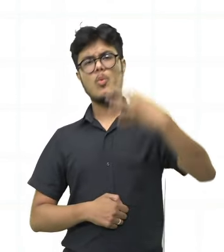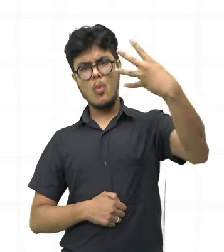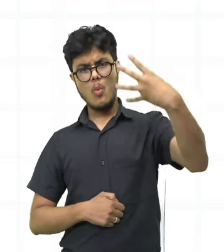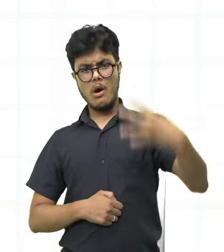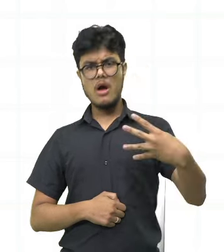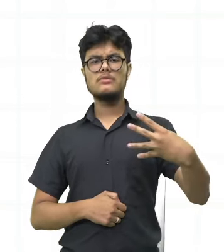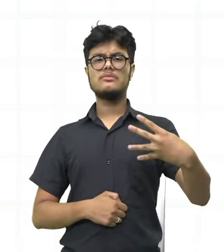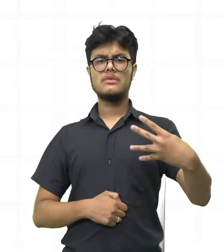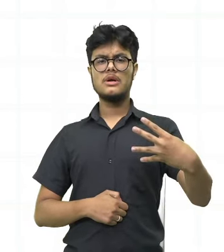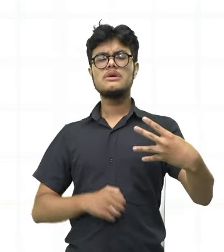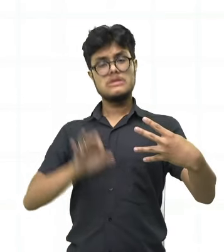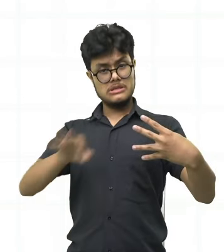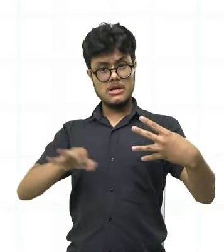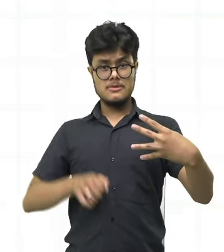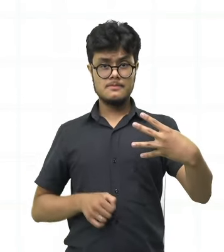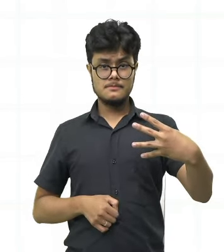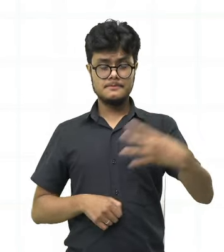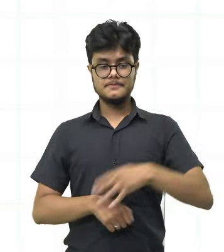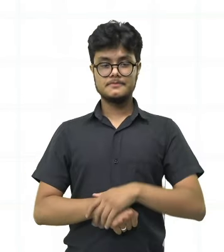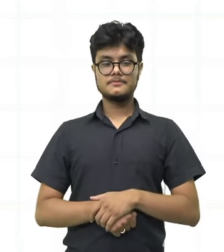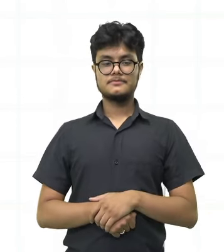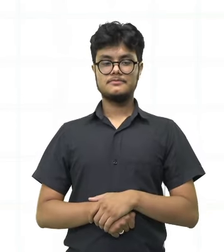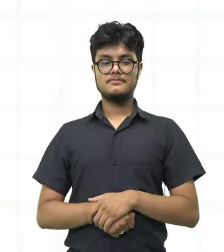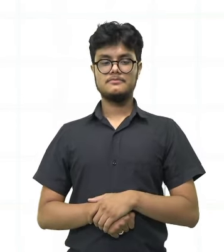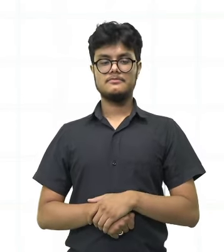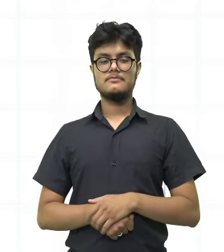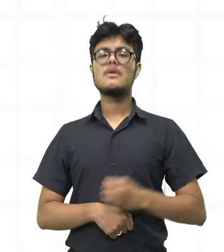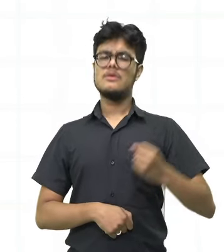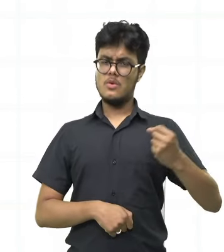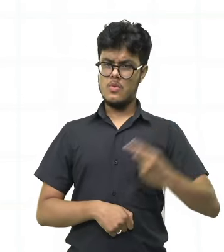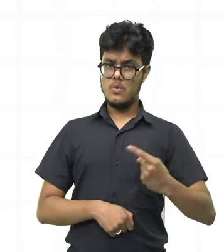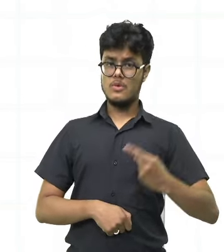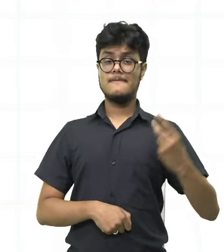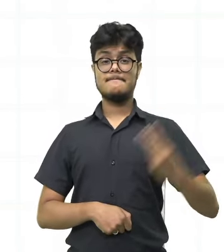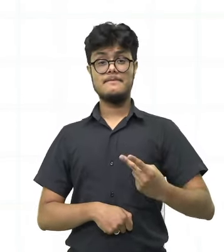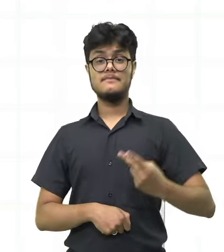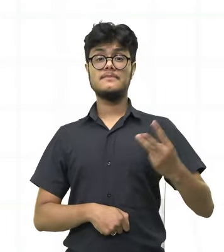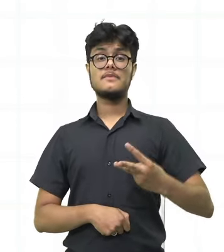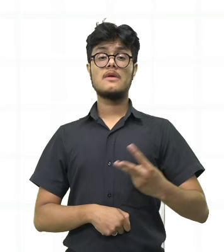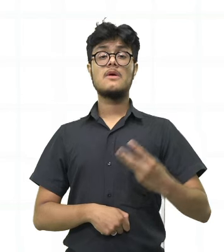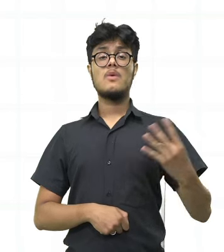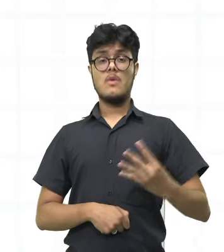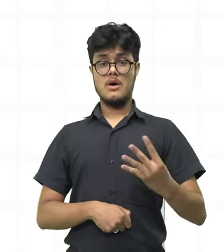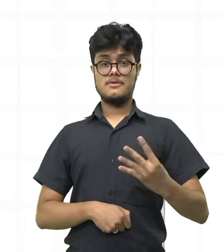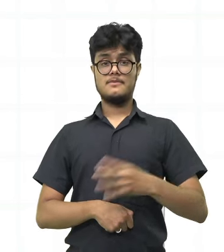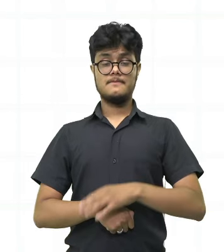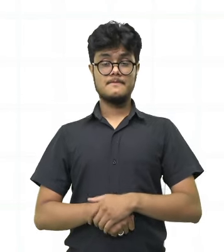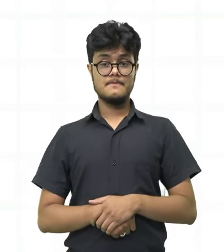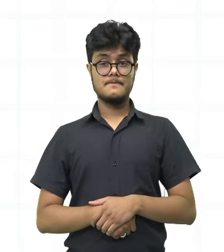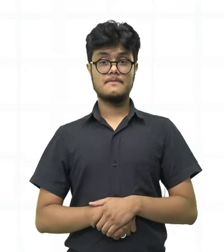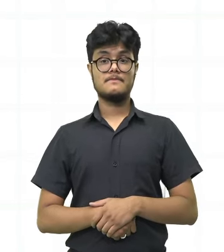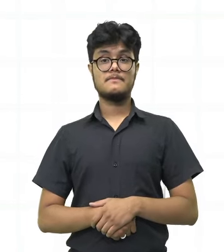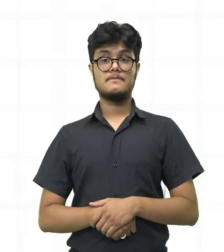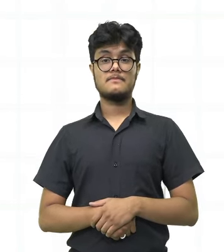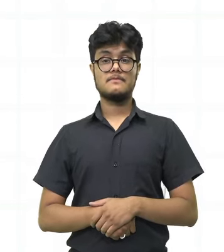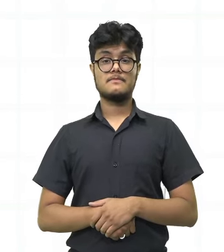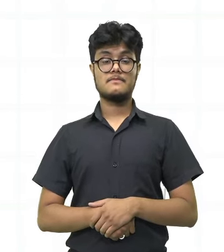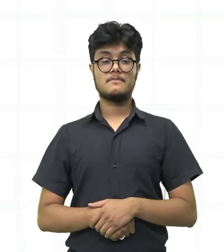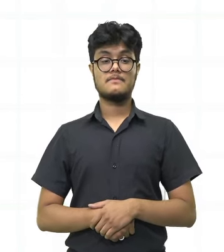aqui dois quartetos, né? E agora? Um, dois, três, quatro. Continuando.